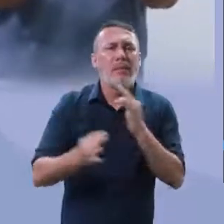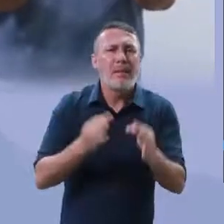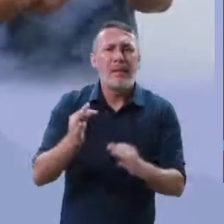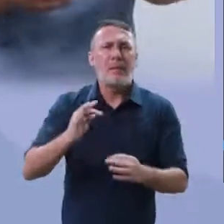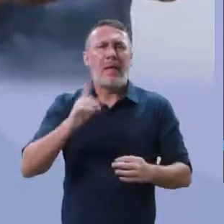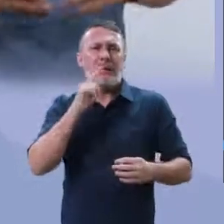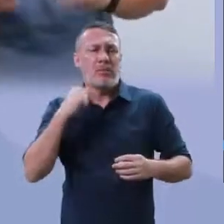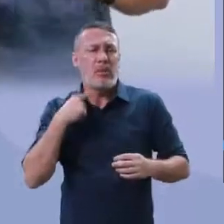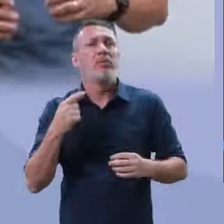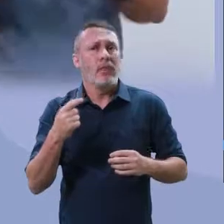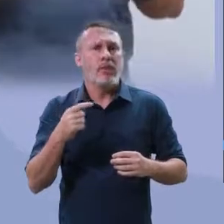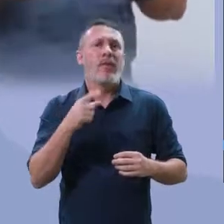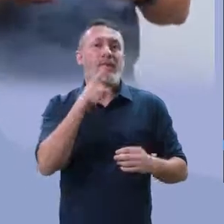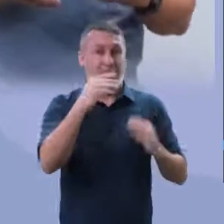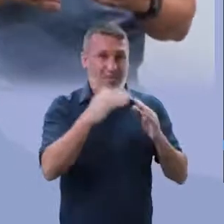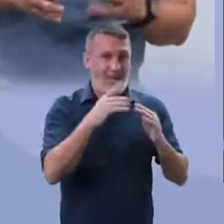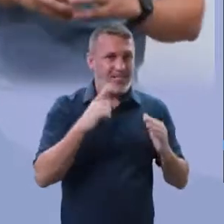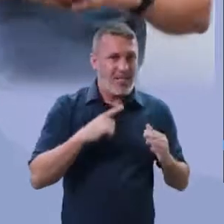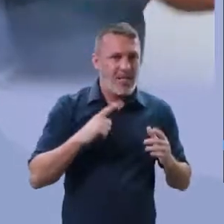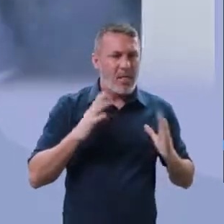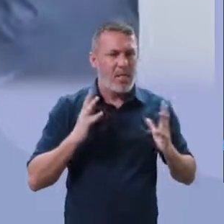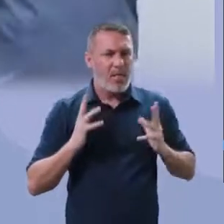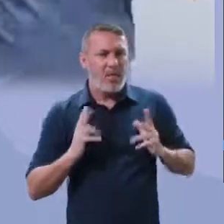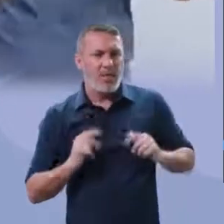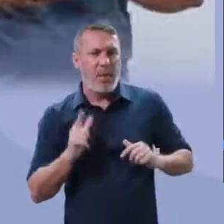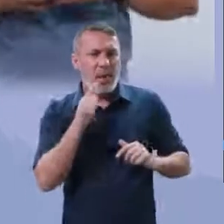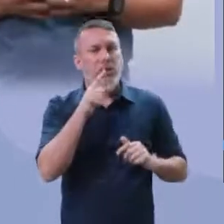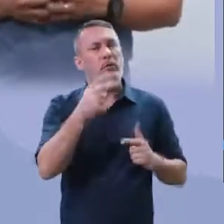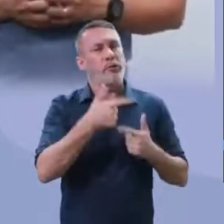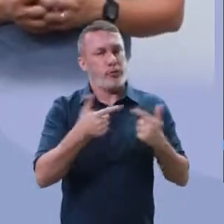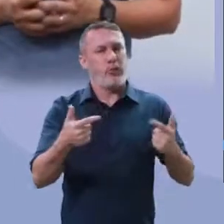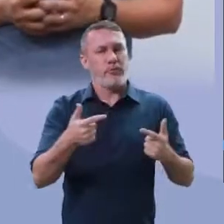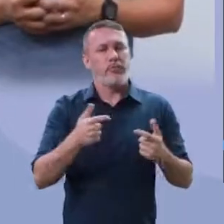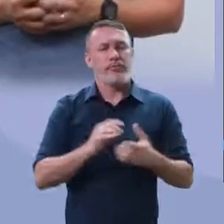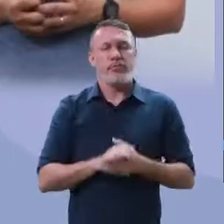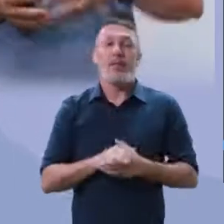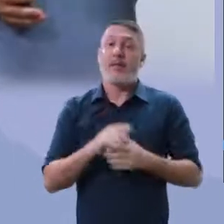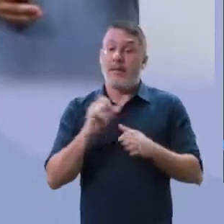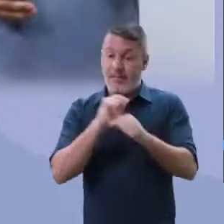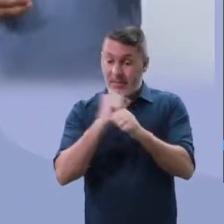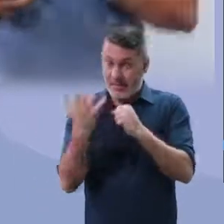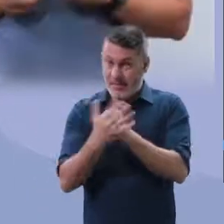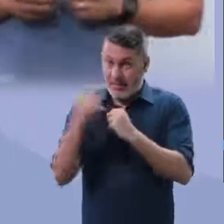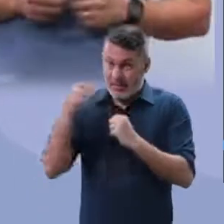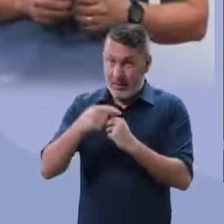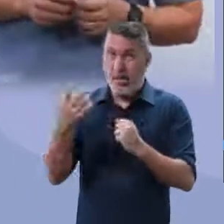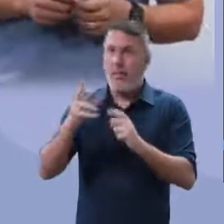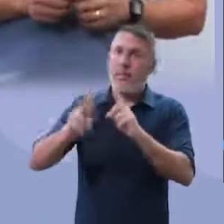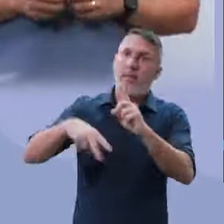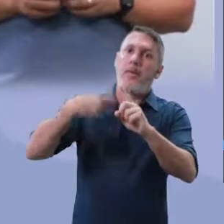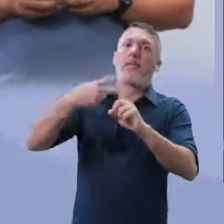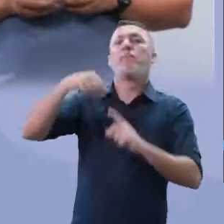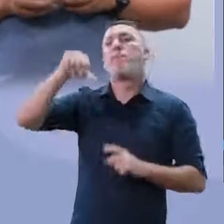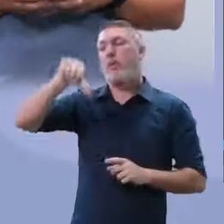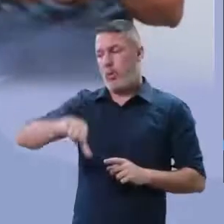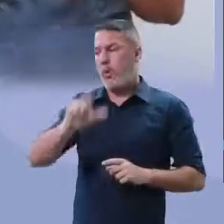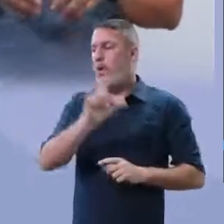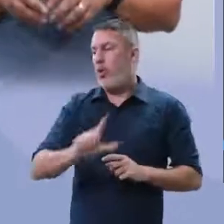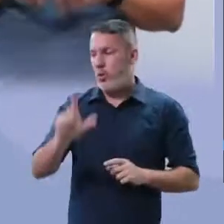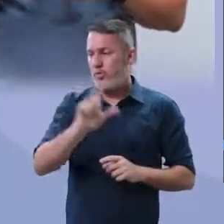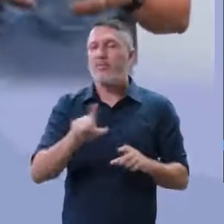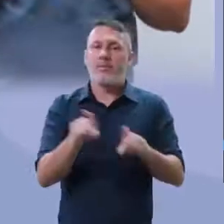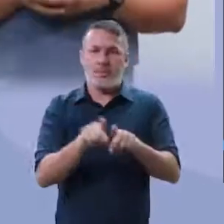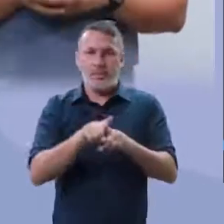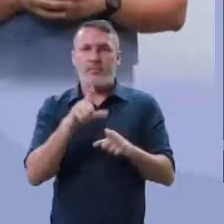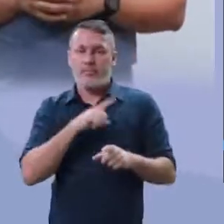voltado para a saúde, voltado para a pandemia, aí o problema ainda é maior. E, obviamente, a preocupação com as